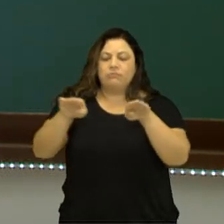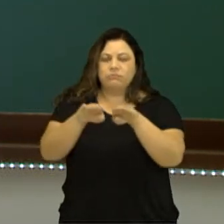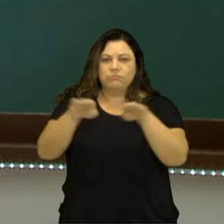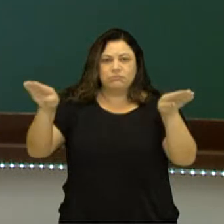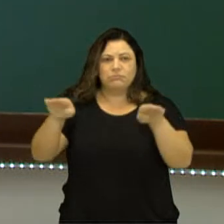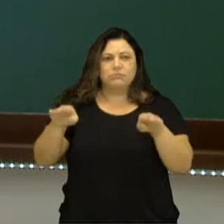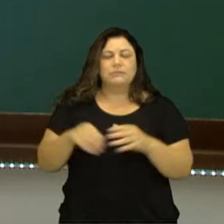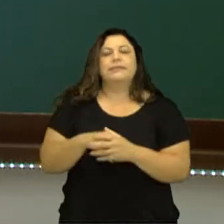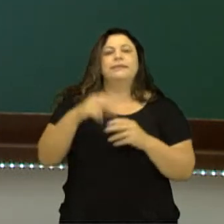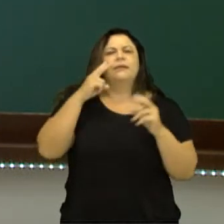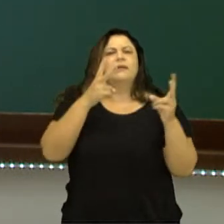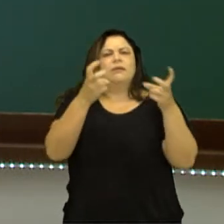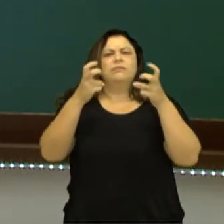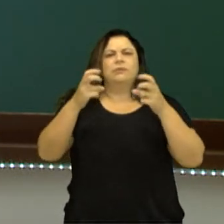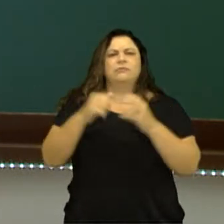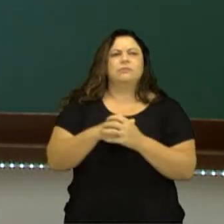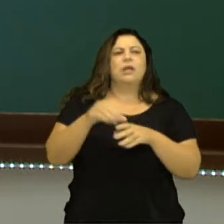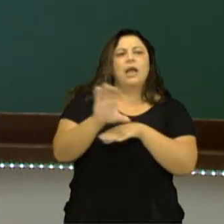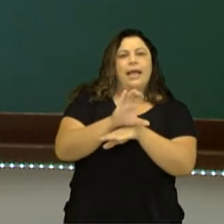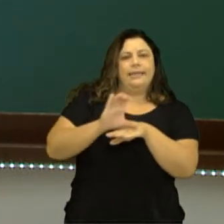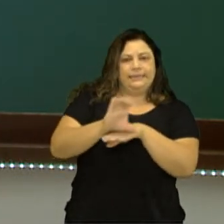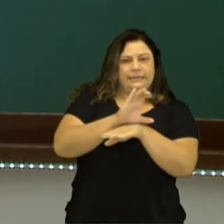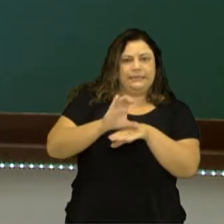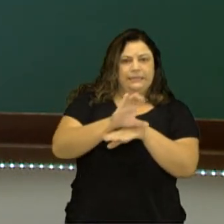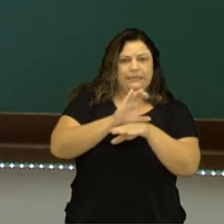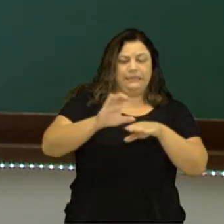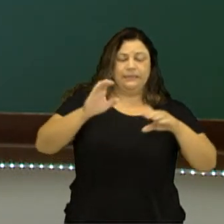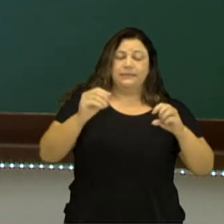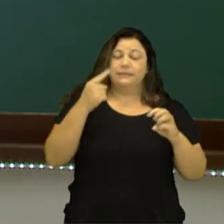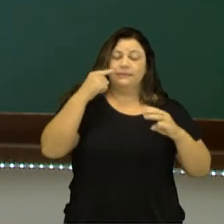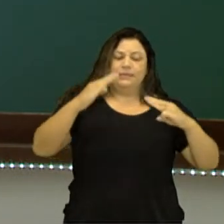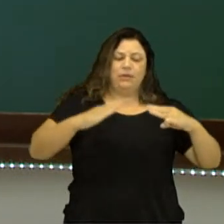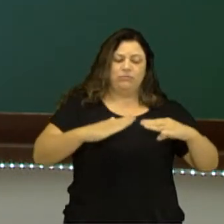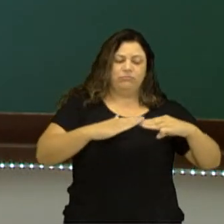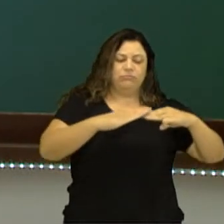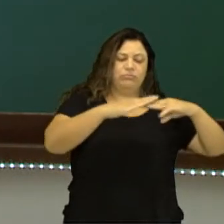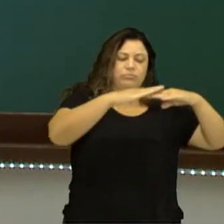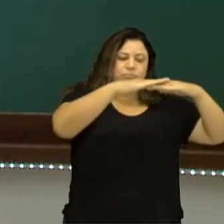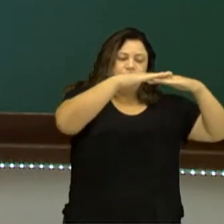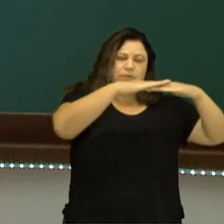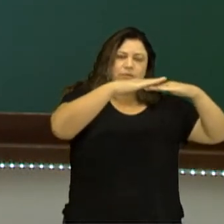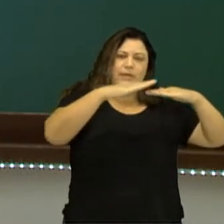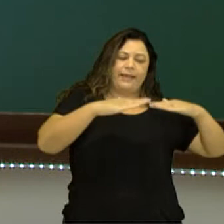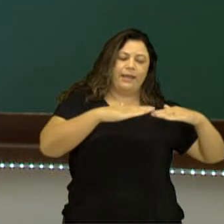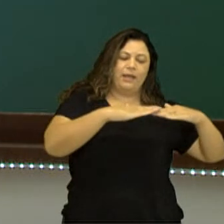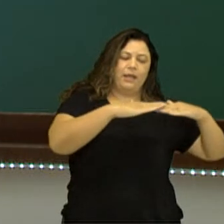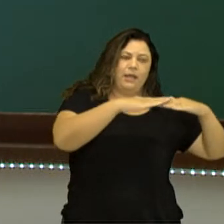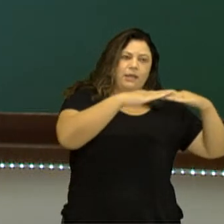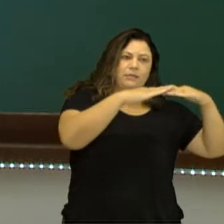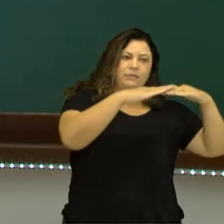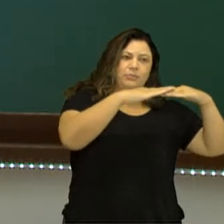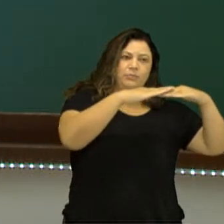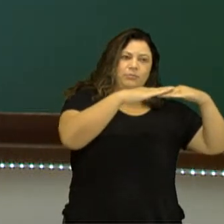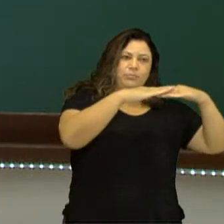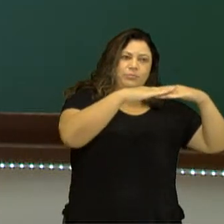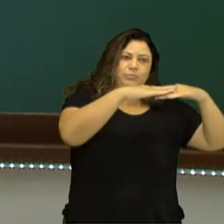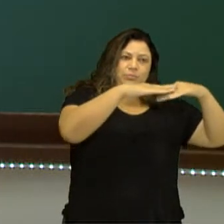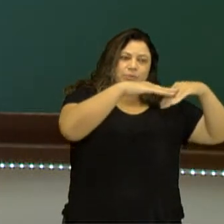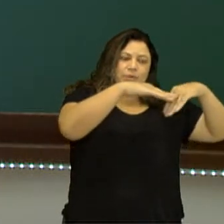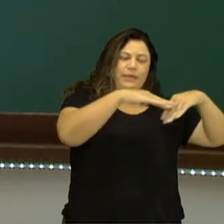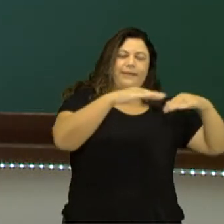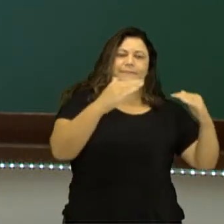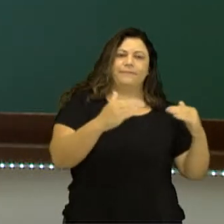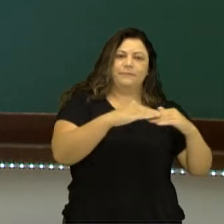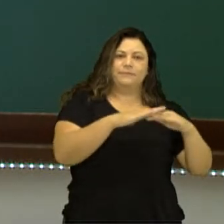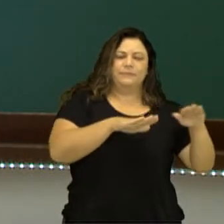placas tectônicas estão em cinza, estão se aproximando. Que a camada embaixo, o manto, é pastosa e faz